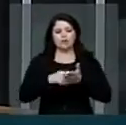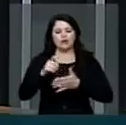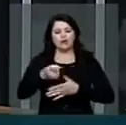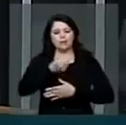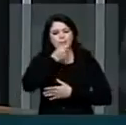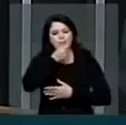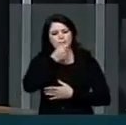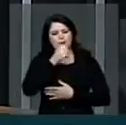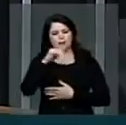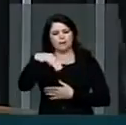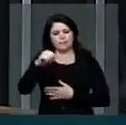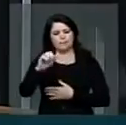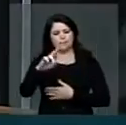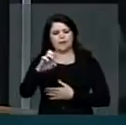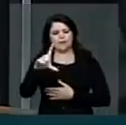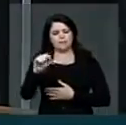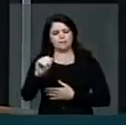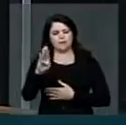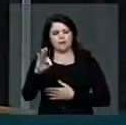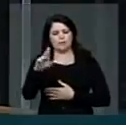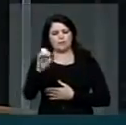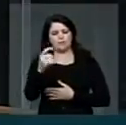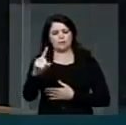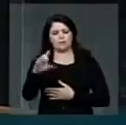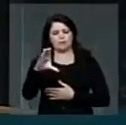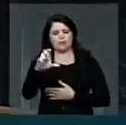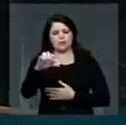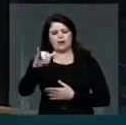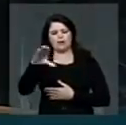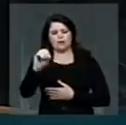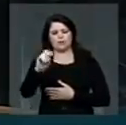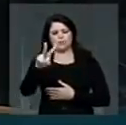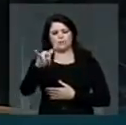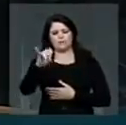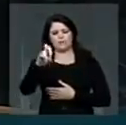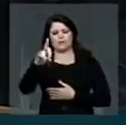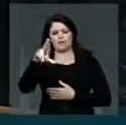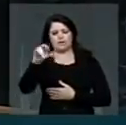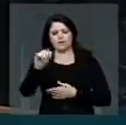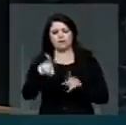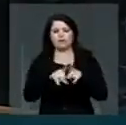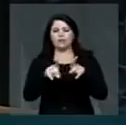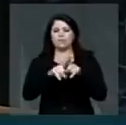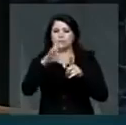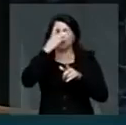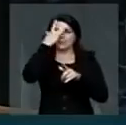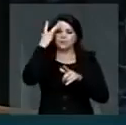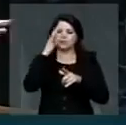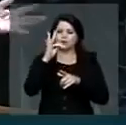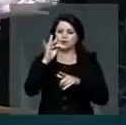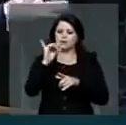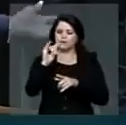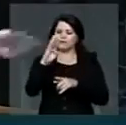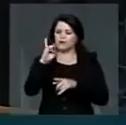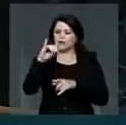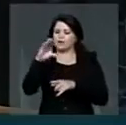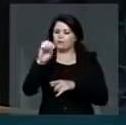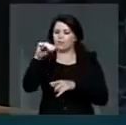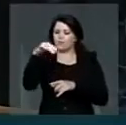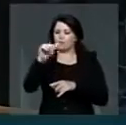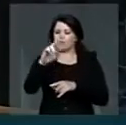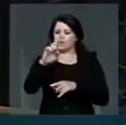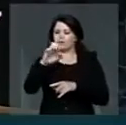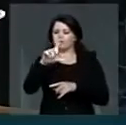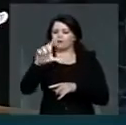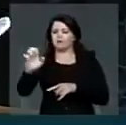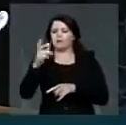repórteres Marcelo Andão, Caio Vieira, além do editor Fábio Massali. Peço, por